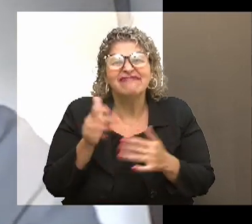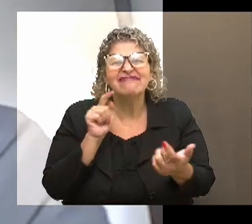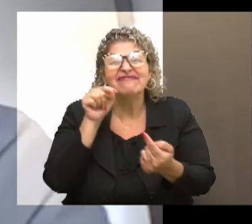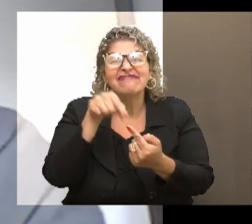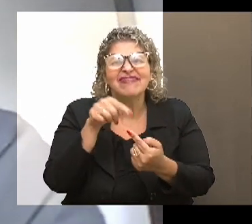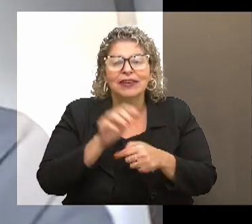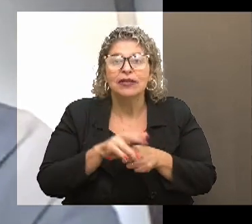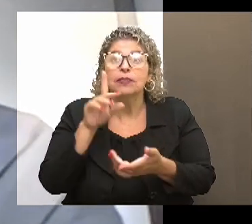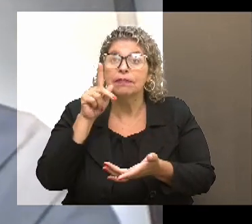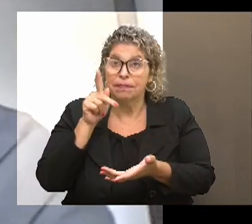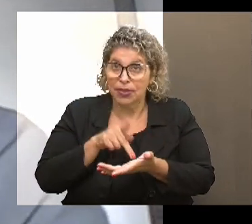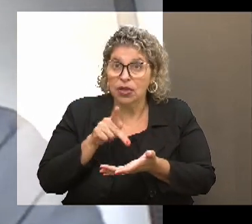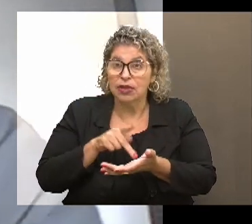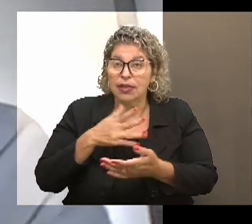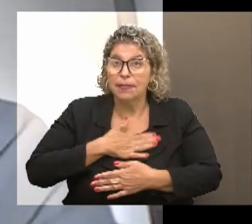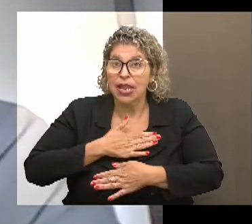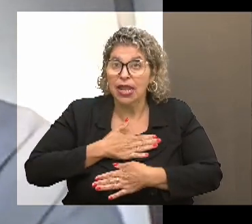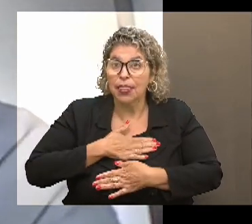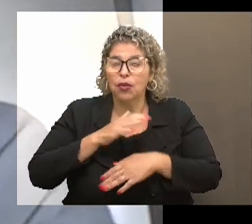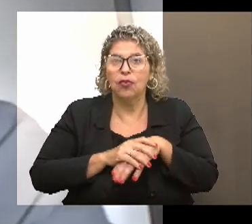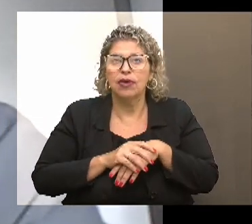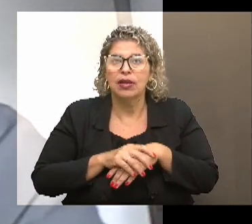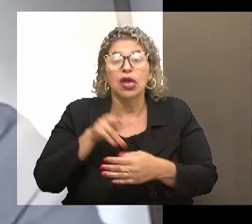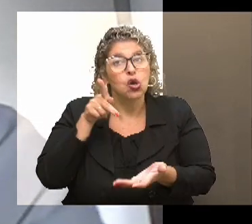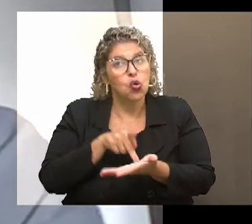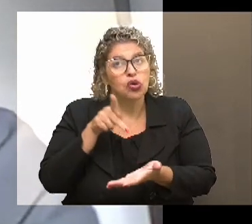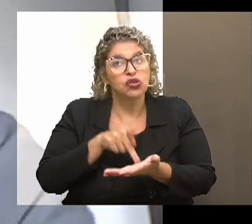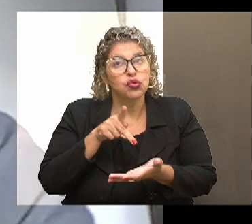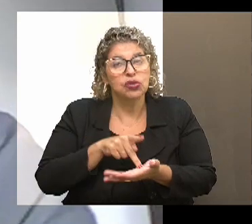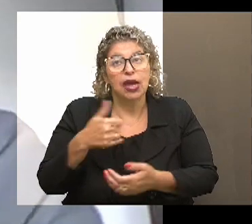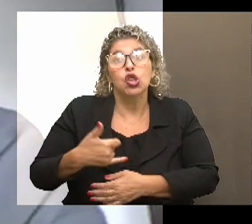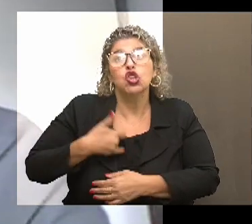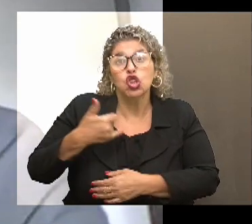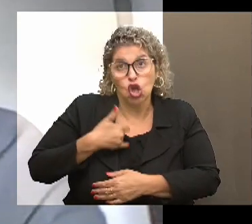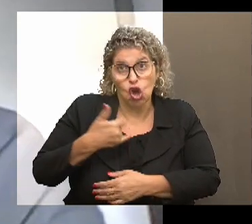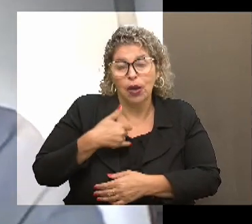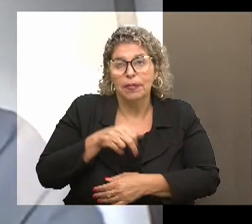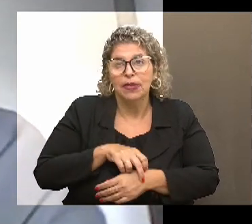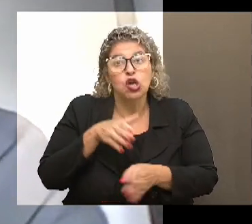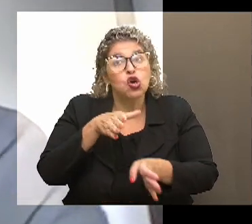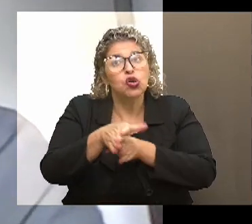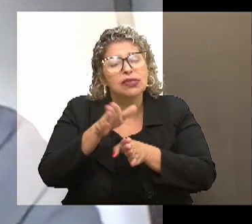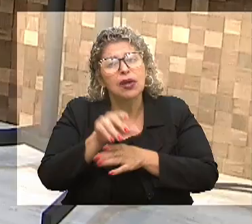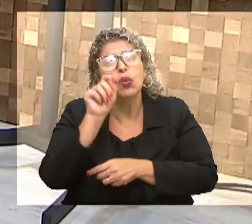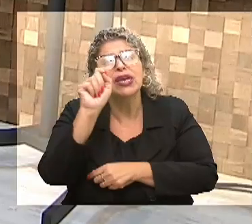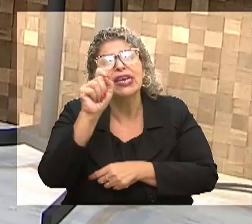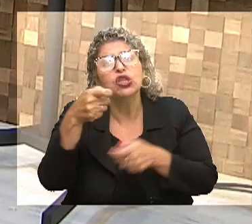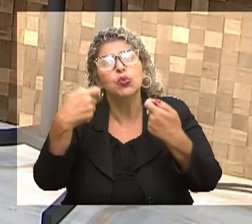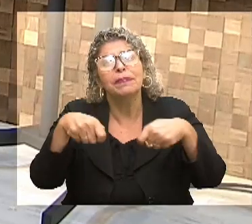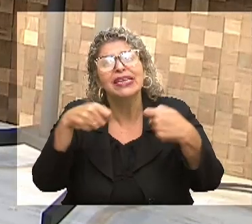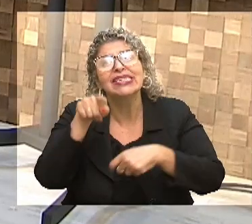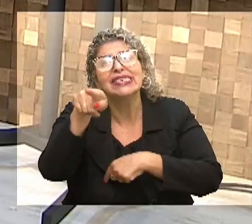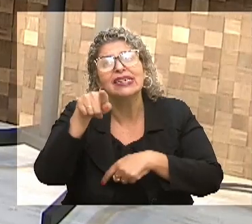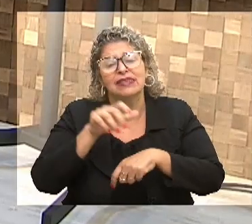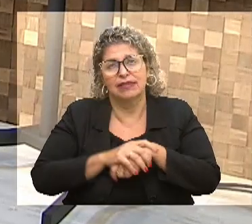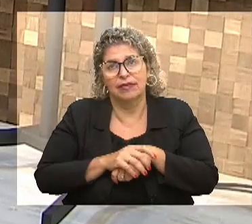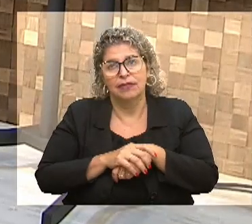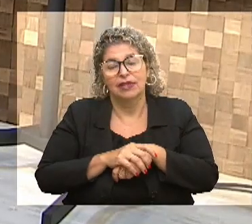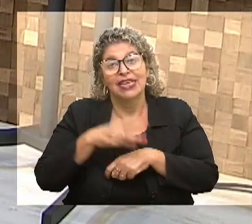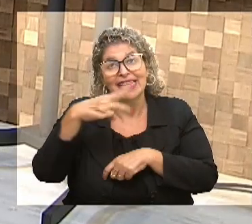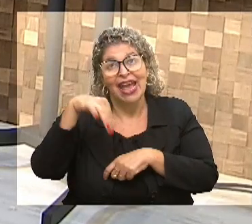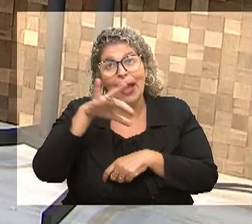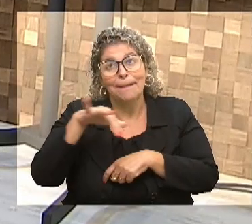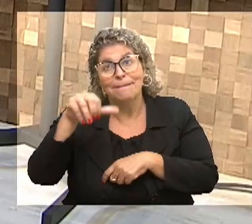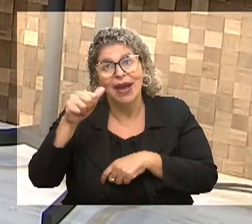Eu peguei essa realidade e adaptei para a nossa, que era continuar com o nome e a idade, mas em vez de um conselho, perguntar o que a pessoa precisava. Que nem a Mara